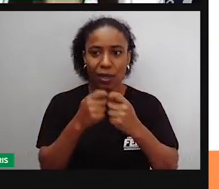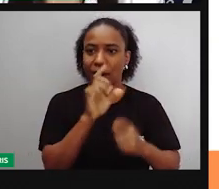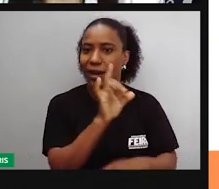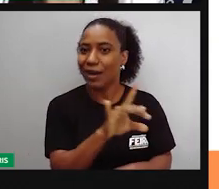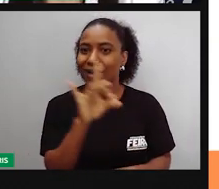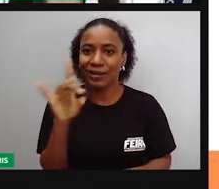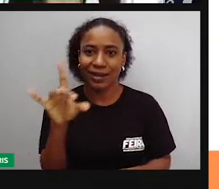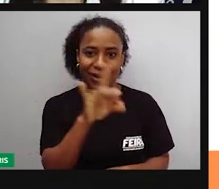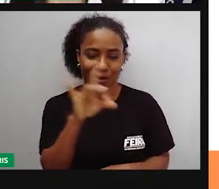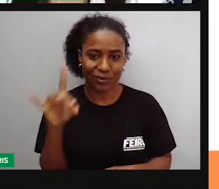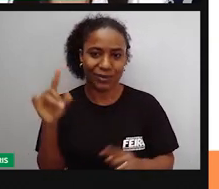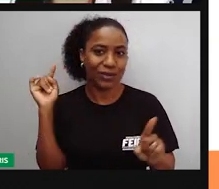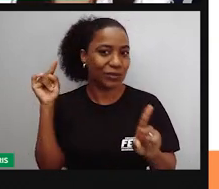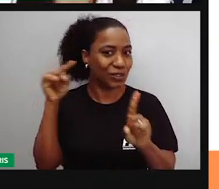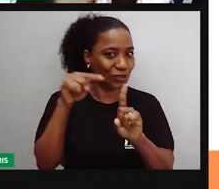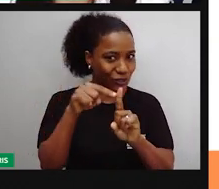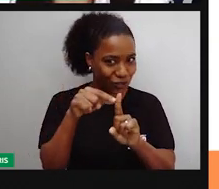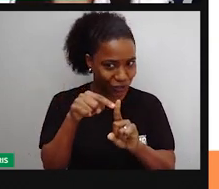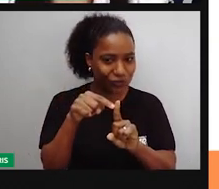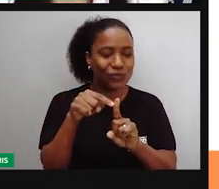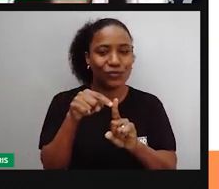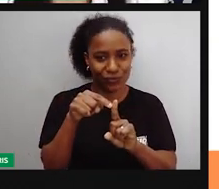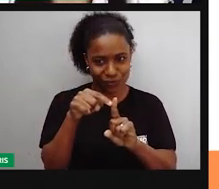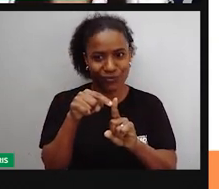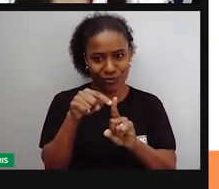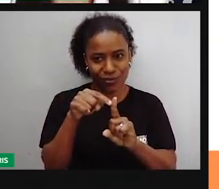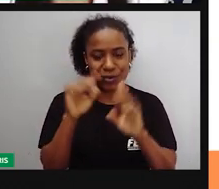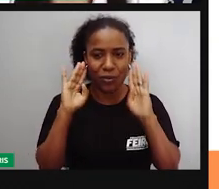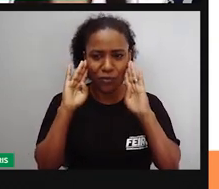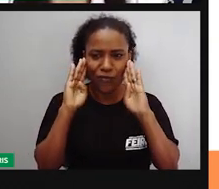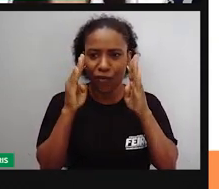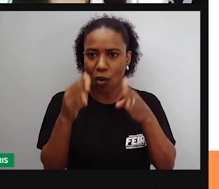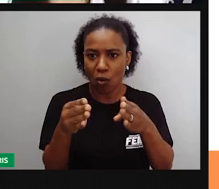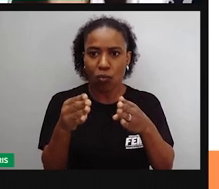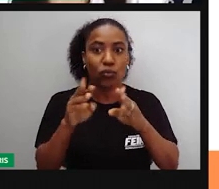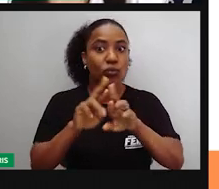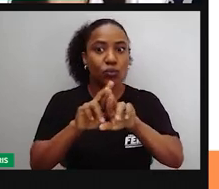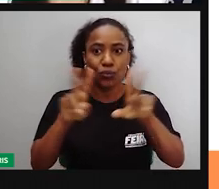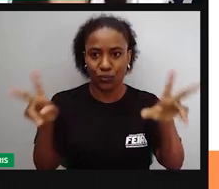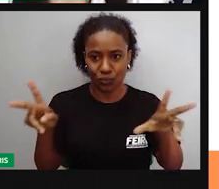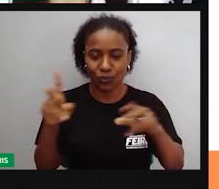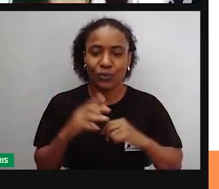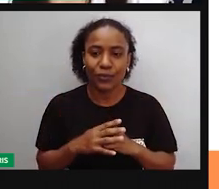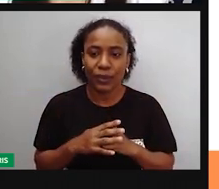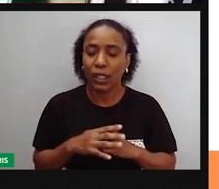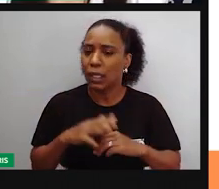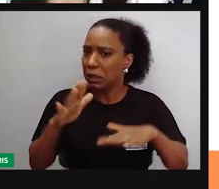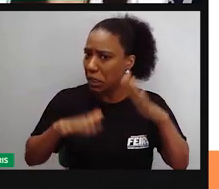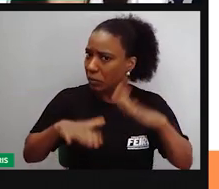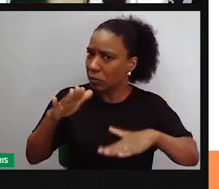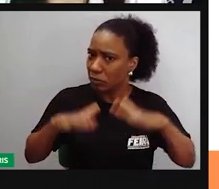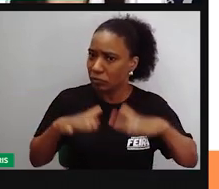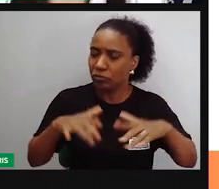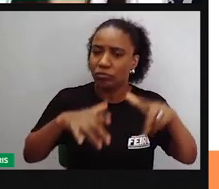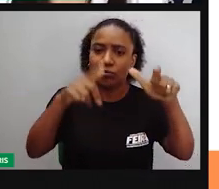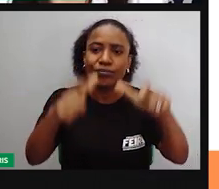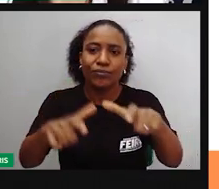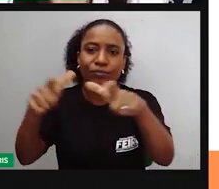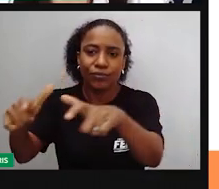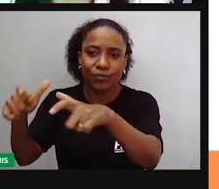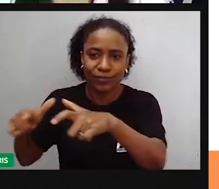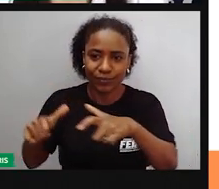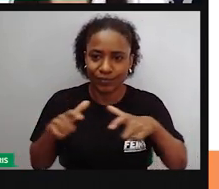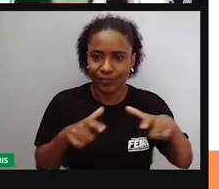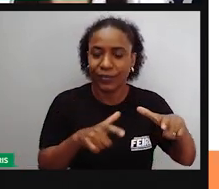com objetivos, né? Com propósitos diferentes. Dependendo aí da necessidade, das várias